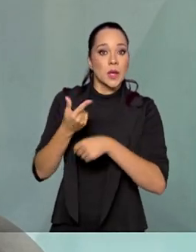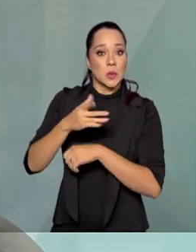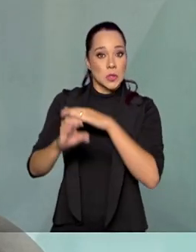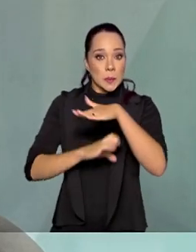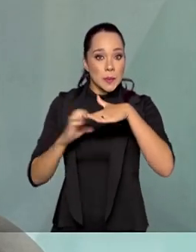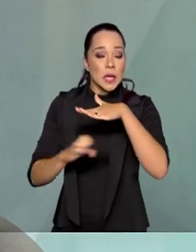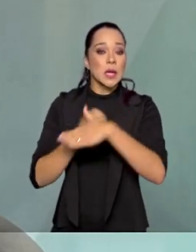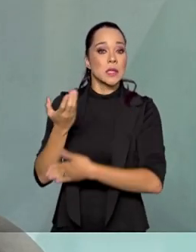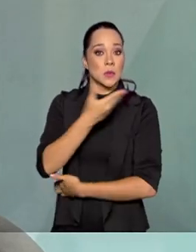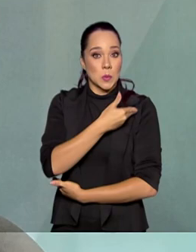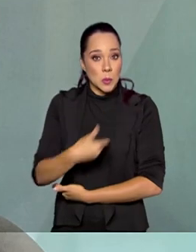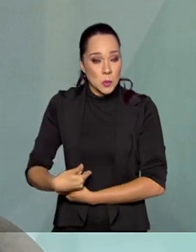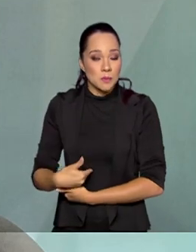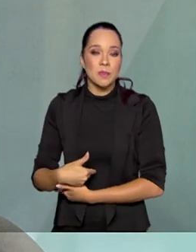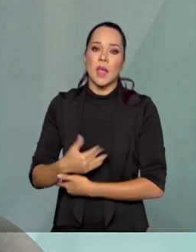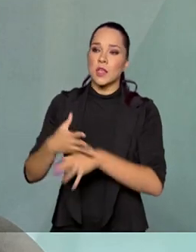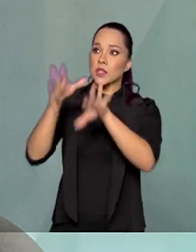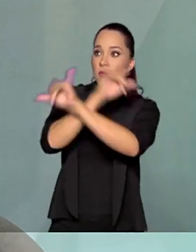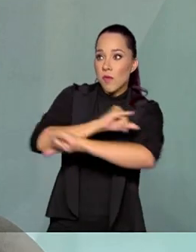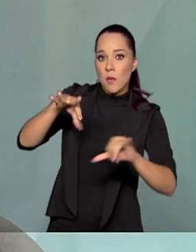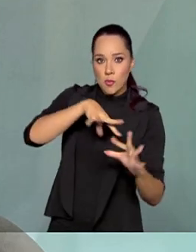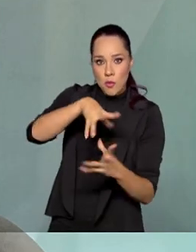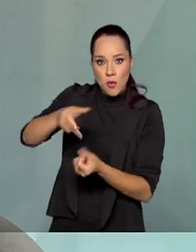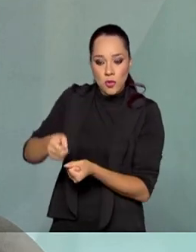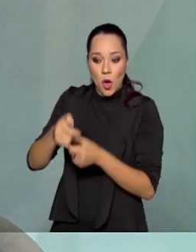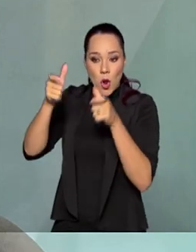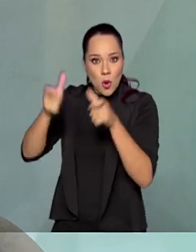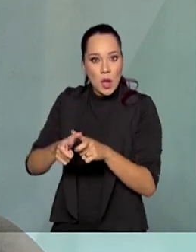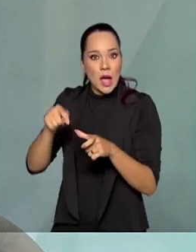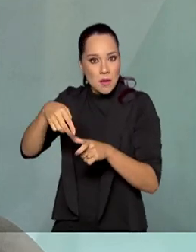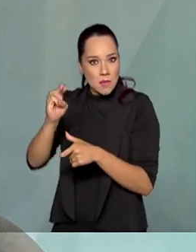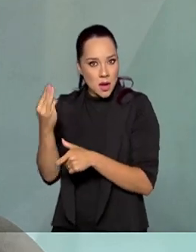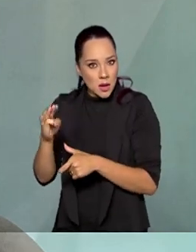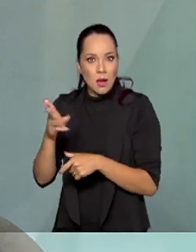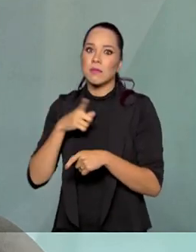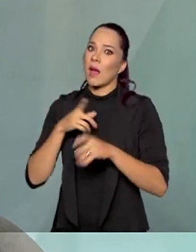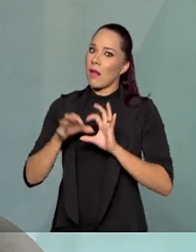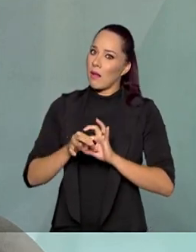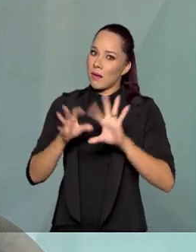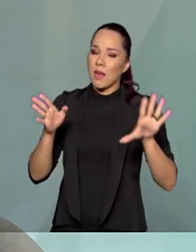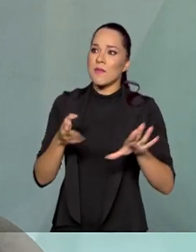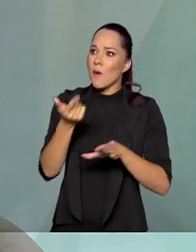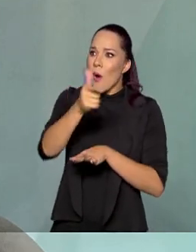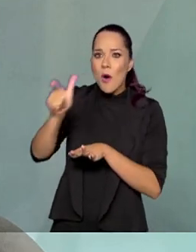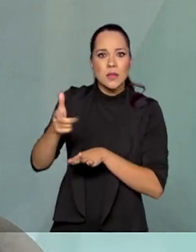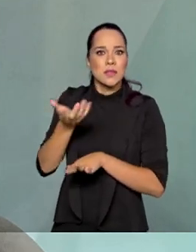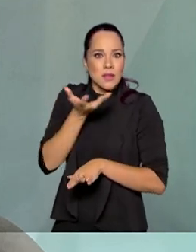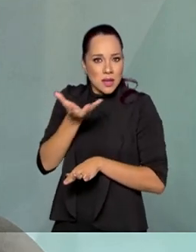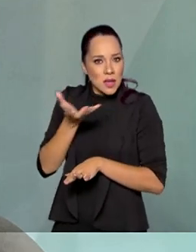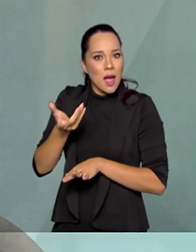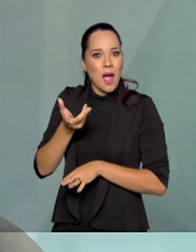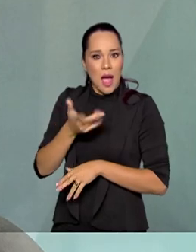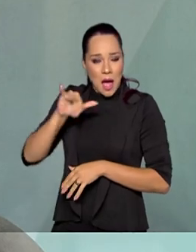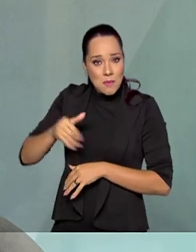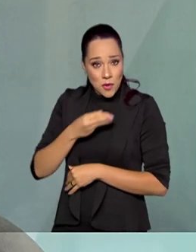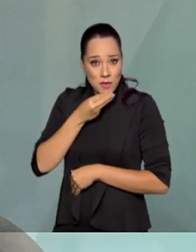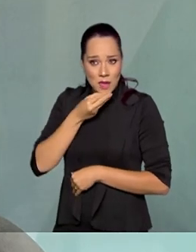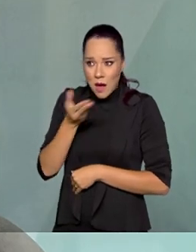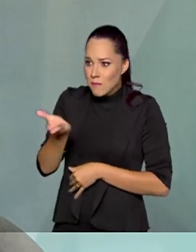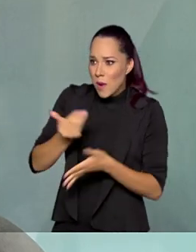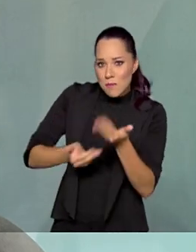mencionou, nós informamos ao mundo, olha, Alcântara agora está de portas abertas para receber aqueles operadores que queiram